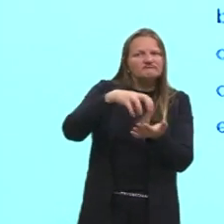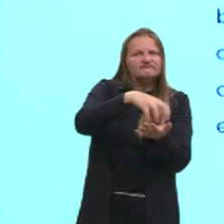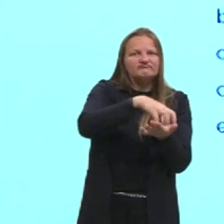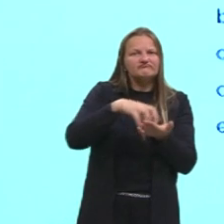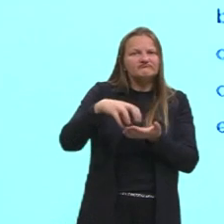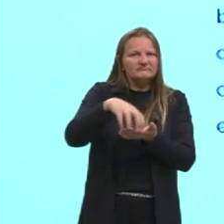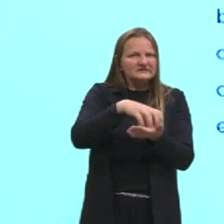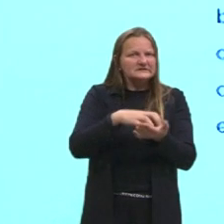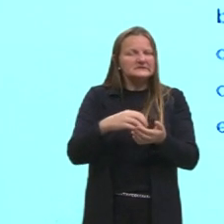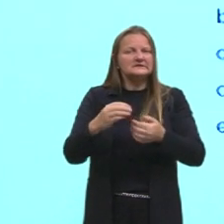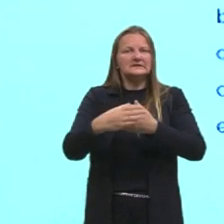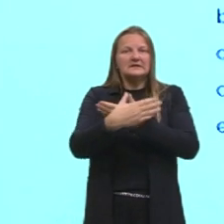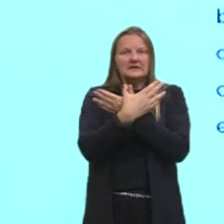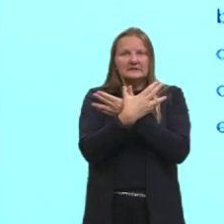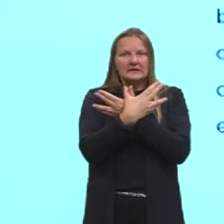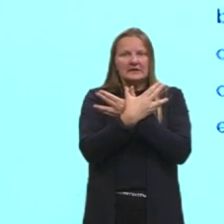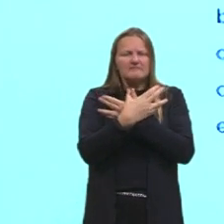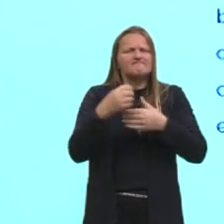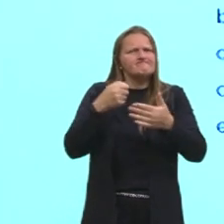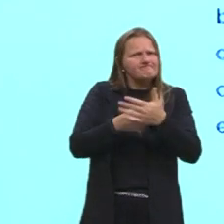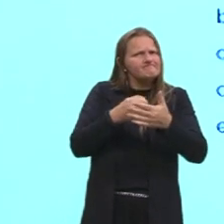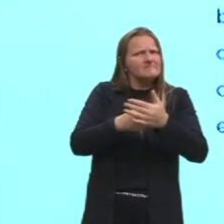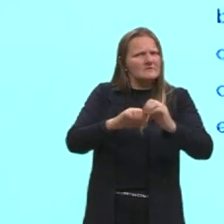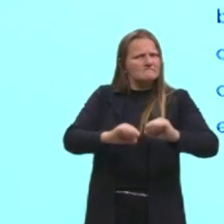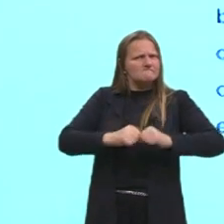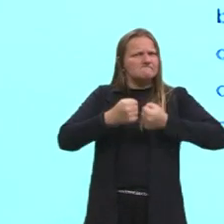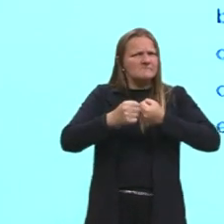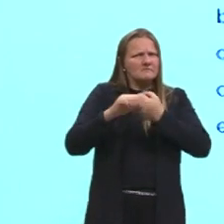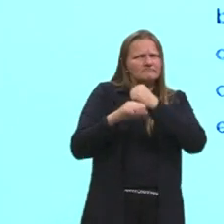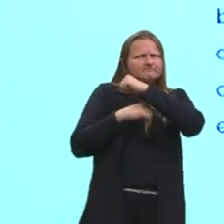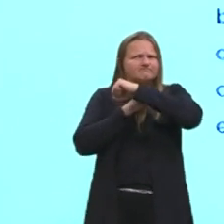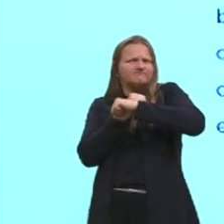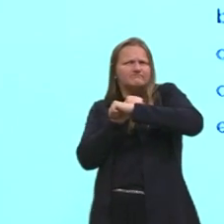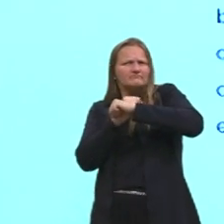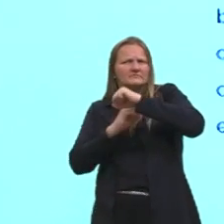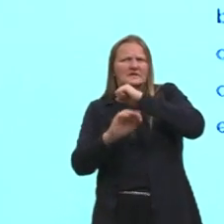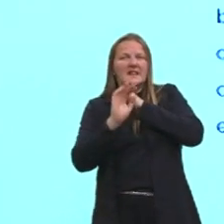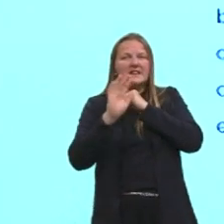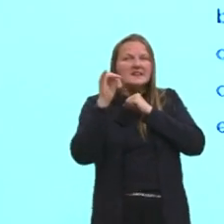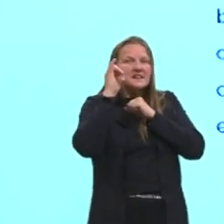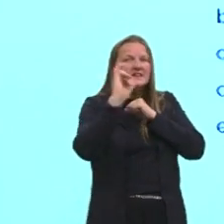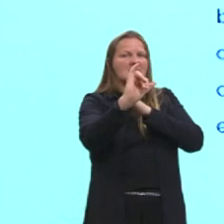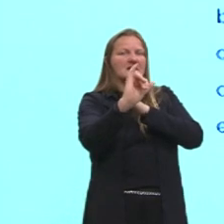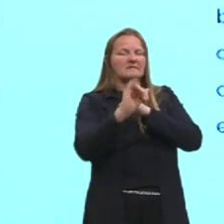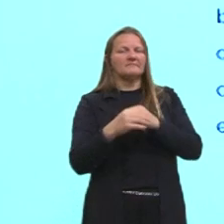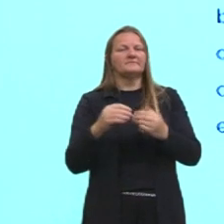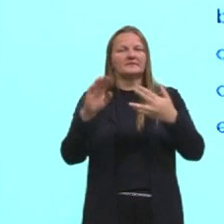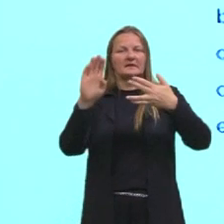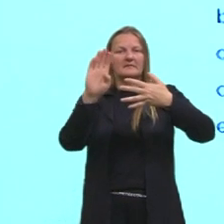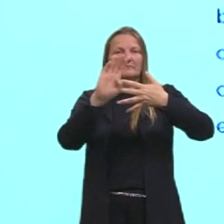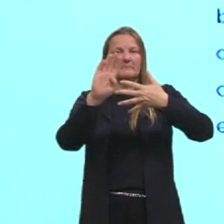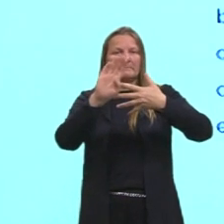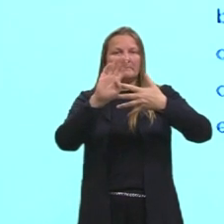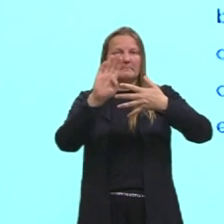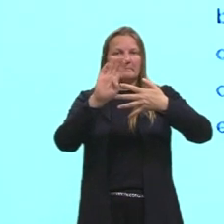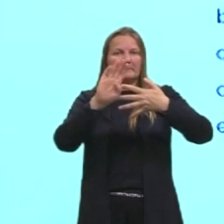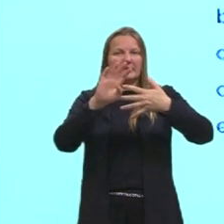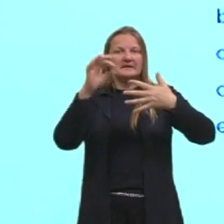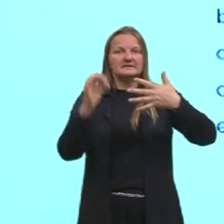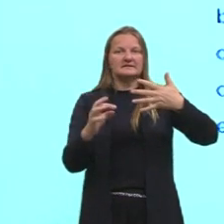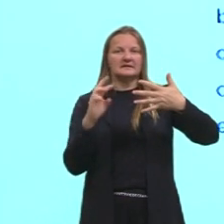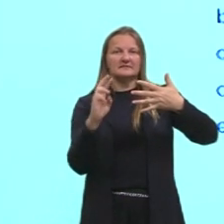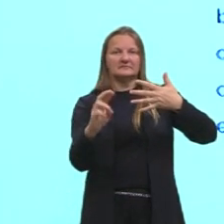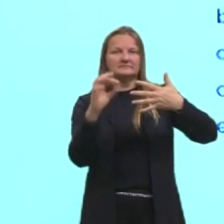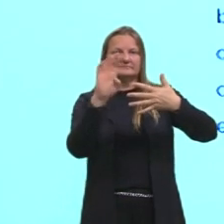Tem esse destaque aqui presente no poema. Então, a alternativa correta é a B, que trata